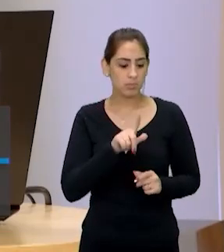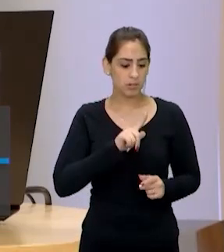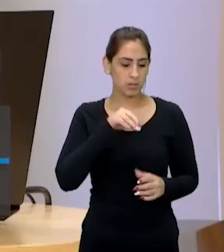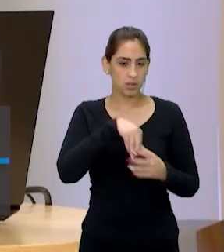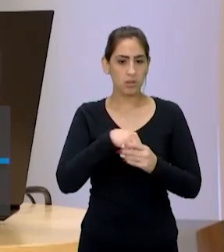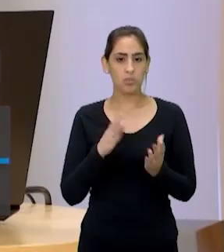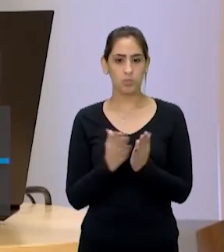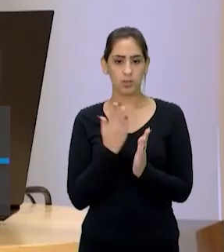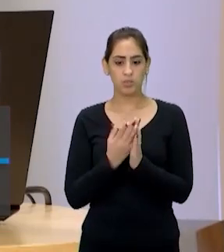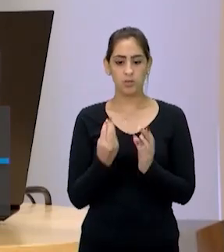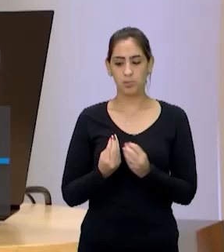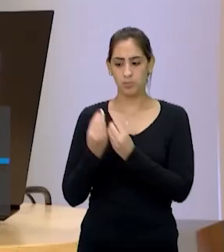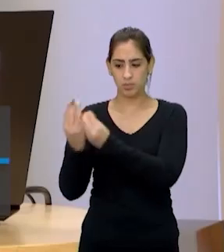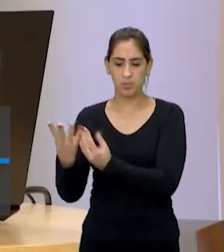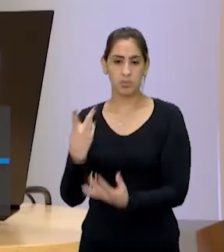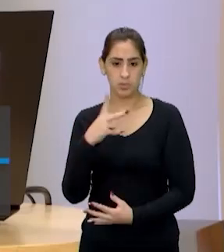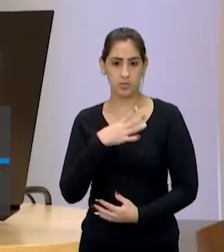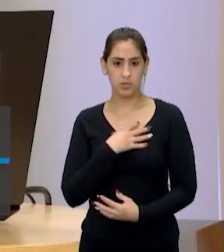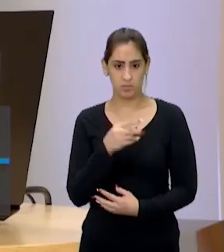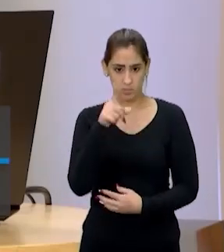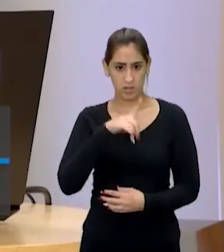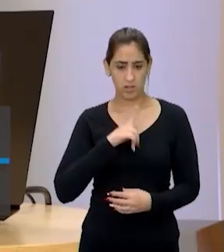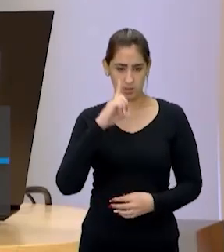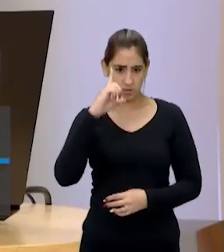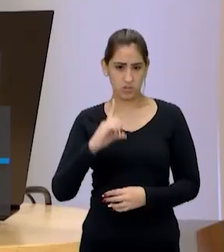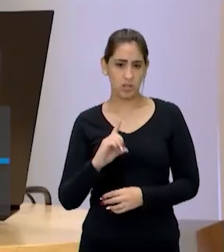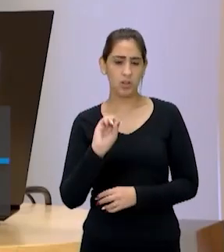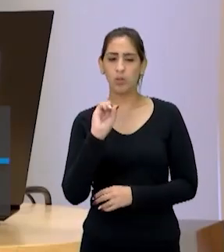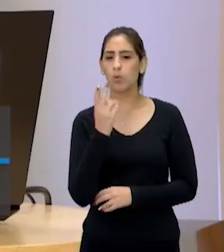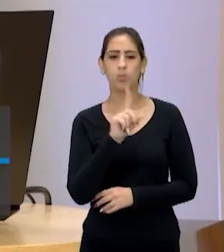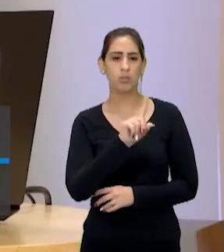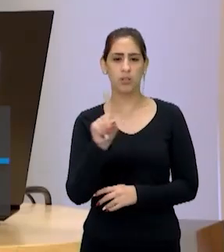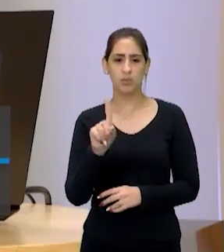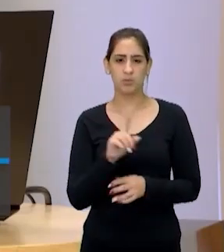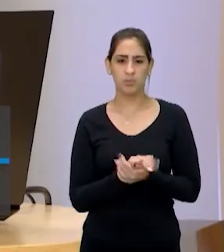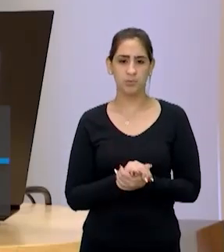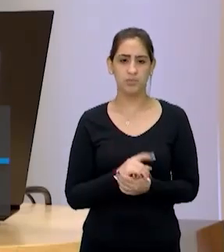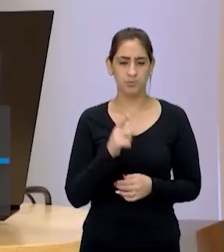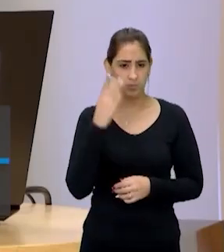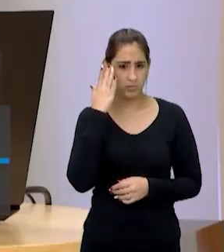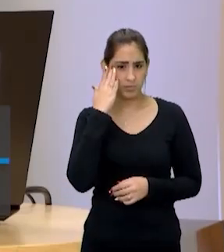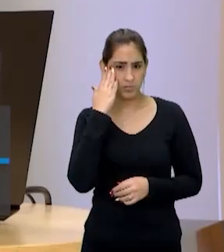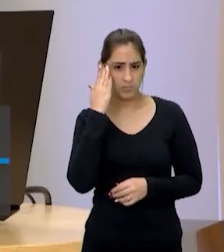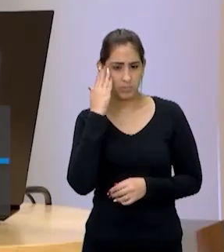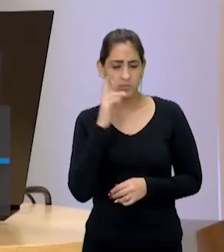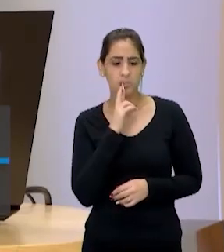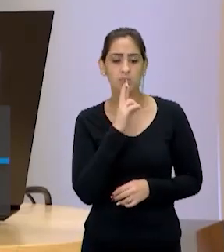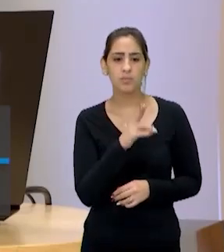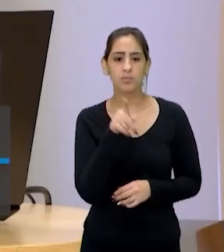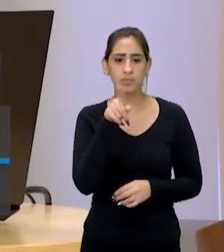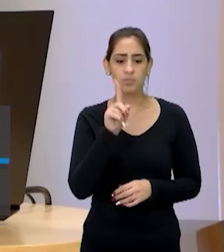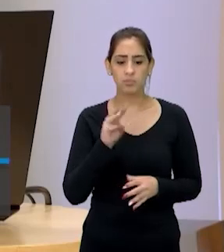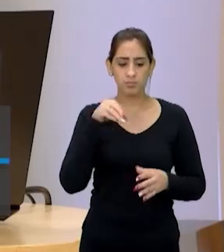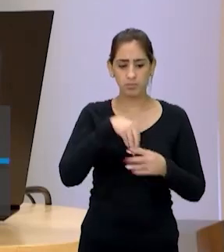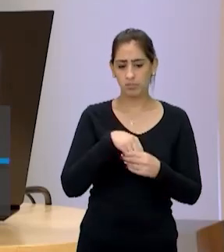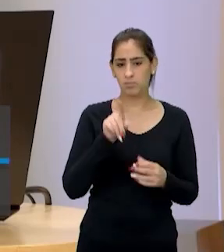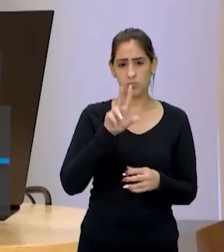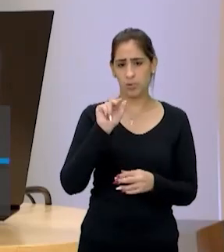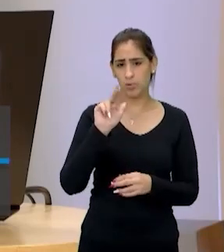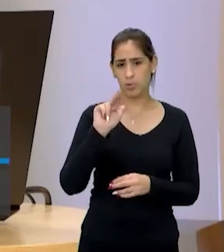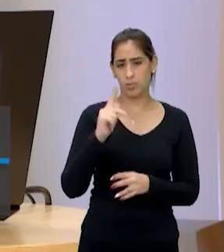e levar para o seu filho? E pode? Você tem esse direito ou não? Então, se você não sabe a resposta, você faz parte das pessoas que não